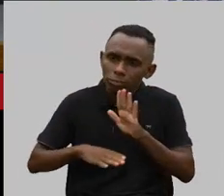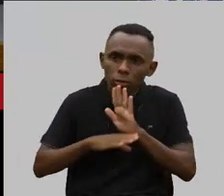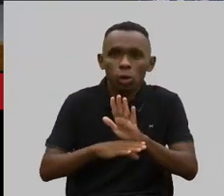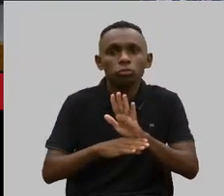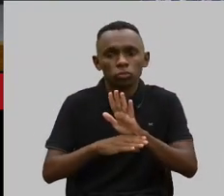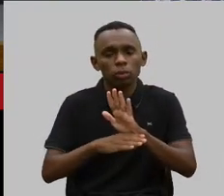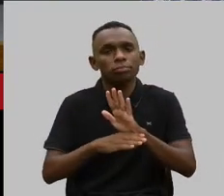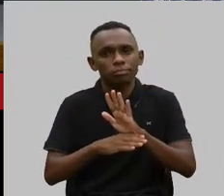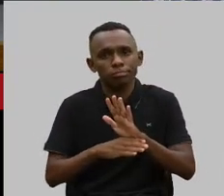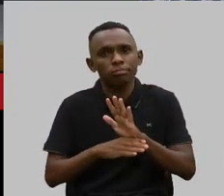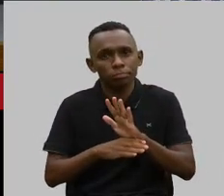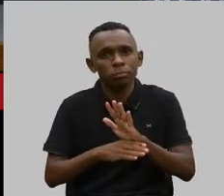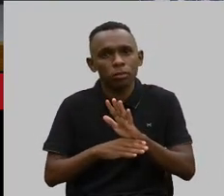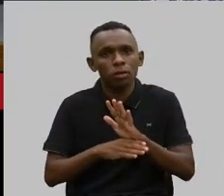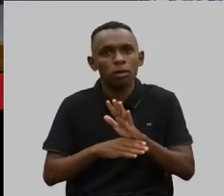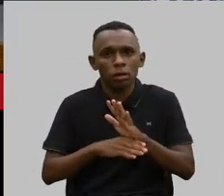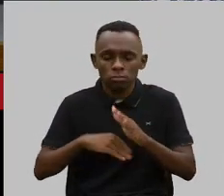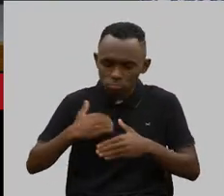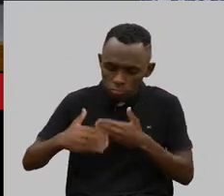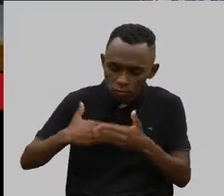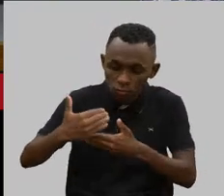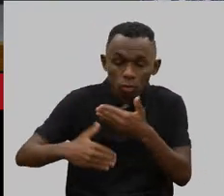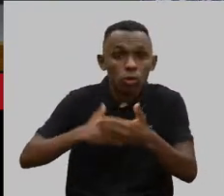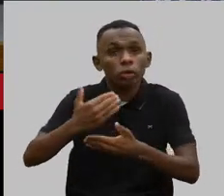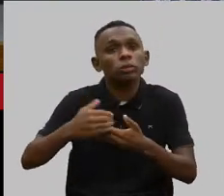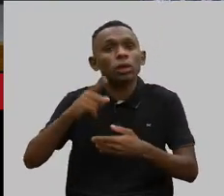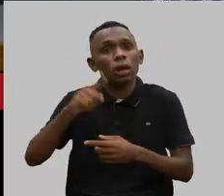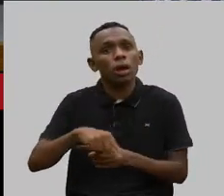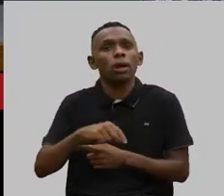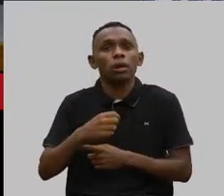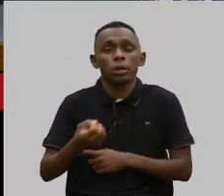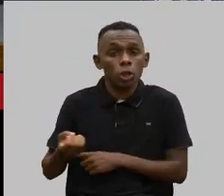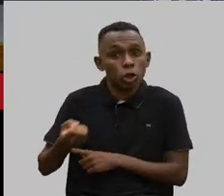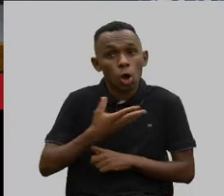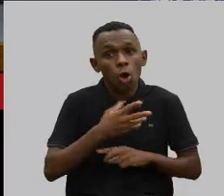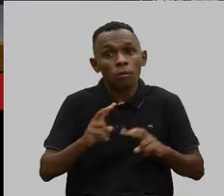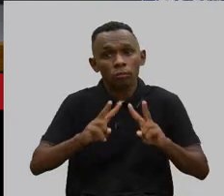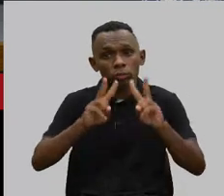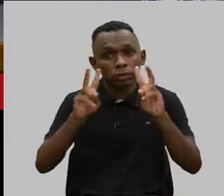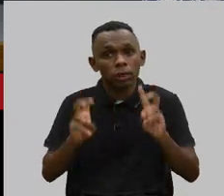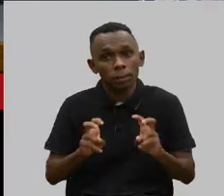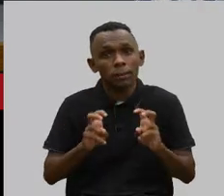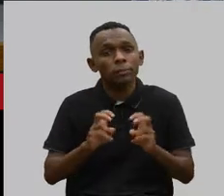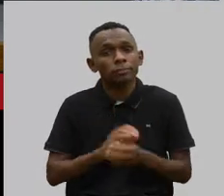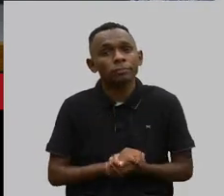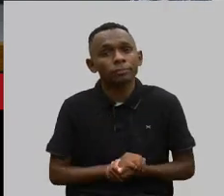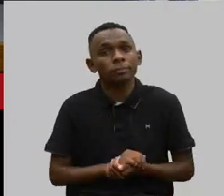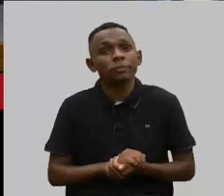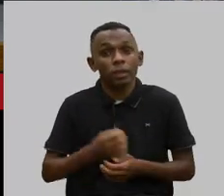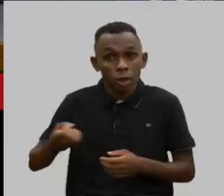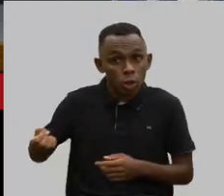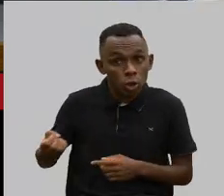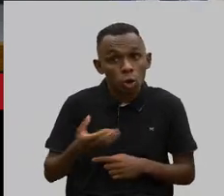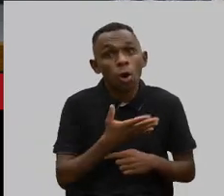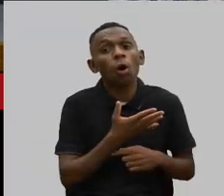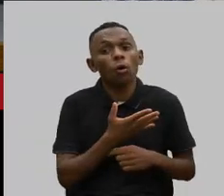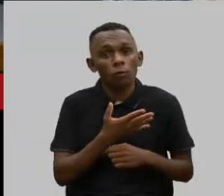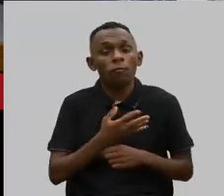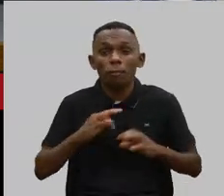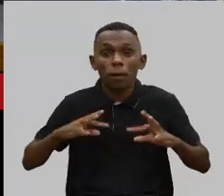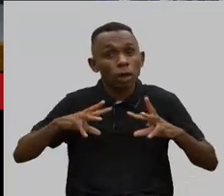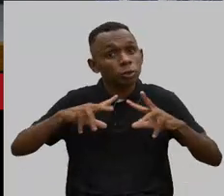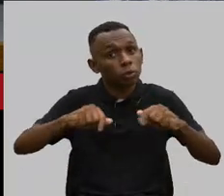uma evolução de uma matéria tão nova, que é nova, nova para